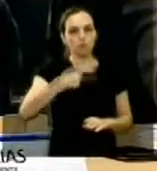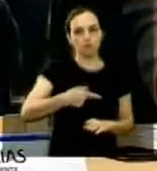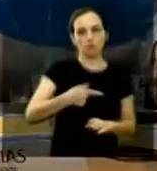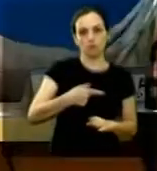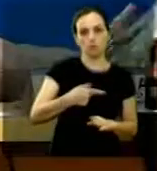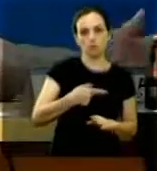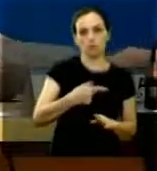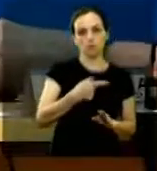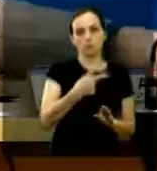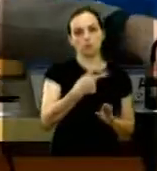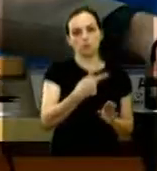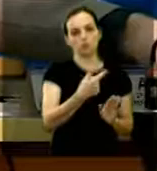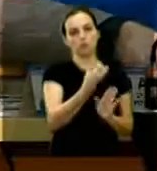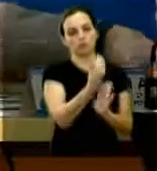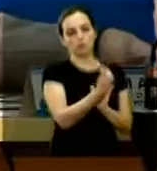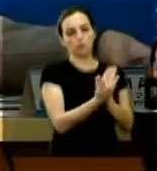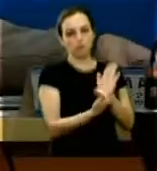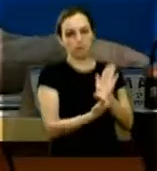número 1